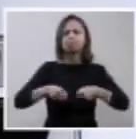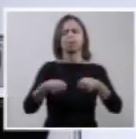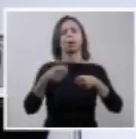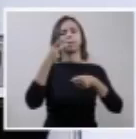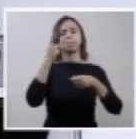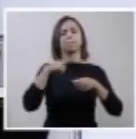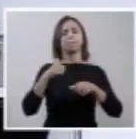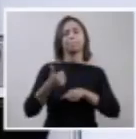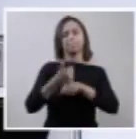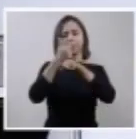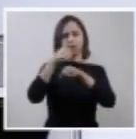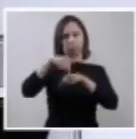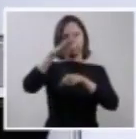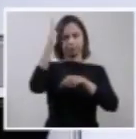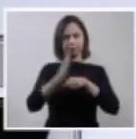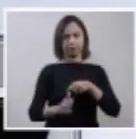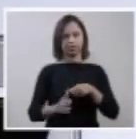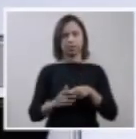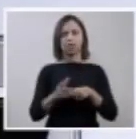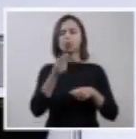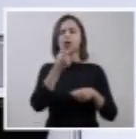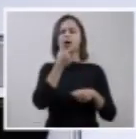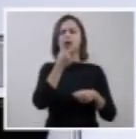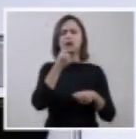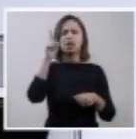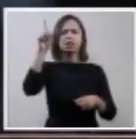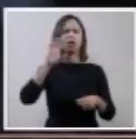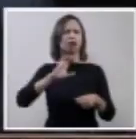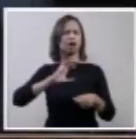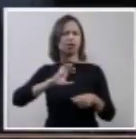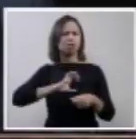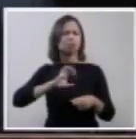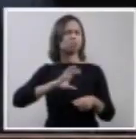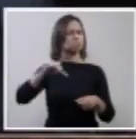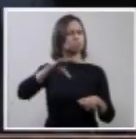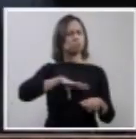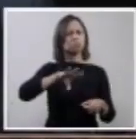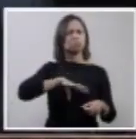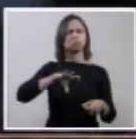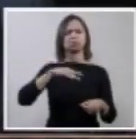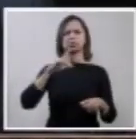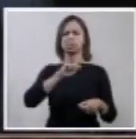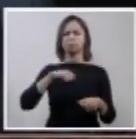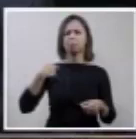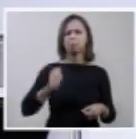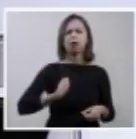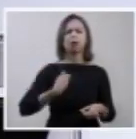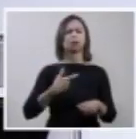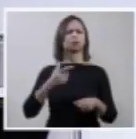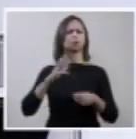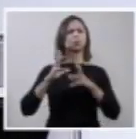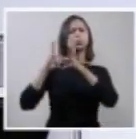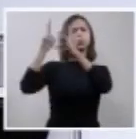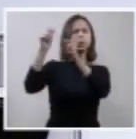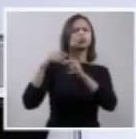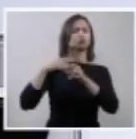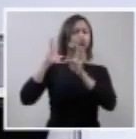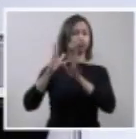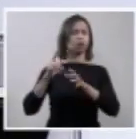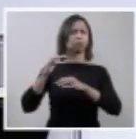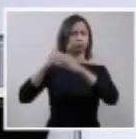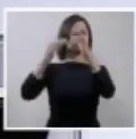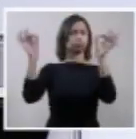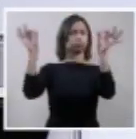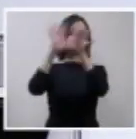que hoje, por exemplo, é patrimônio da Inglaterra, do Canadá, da França, da Itália, de Portugal, da Espanha. Evidente que o